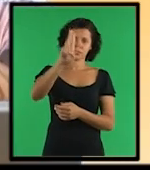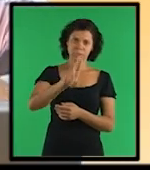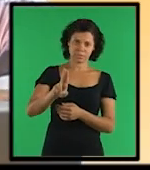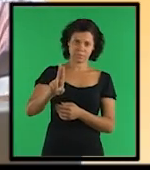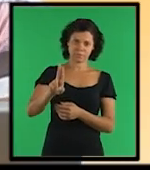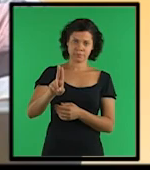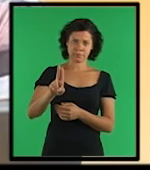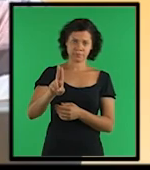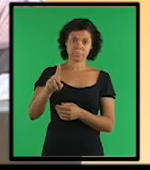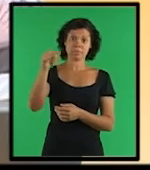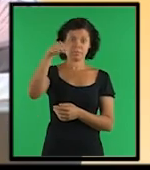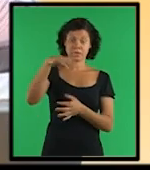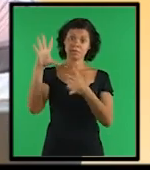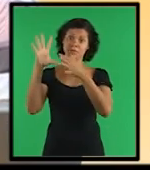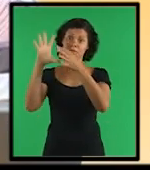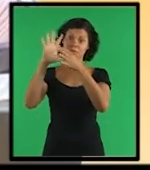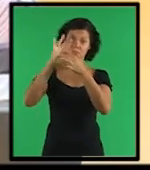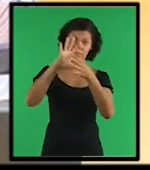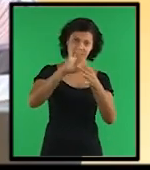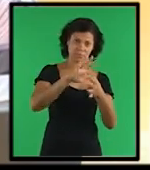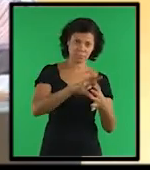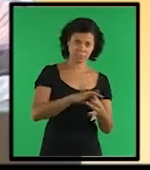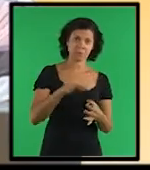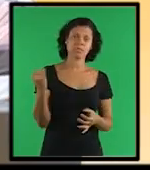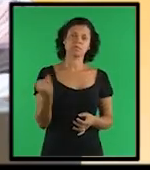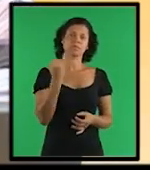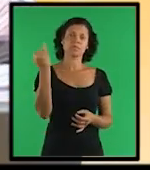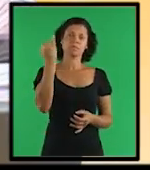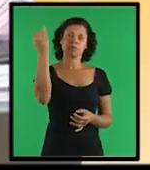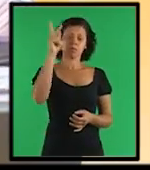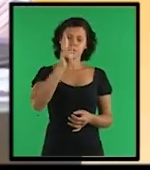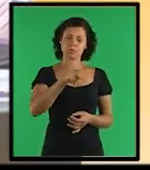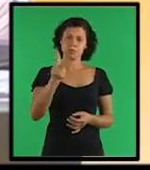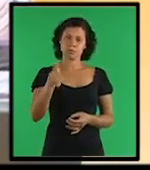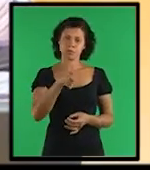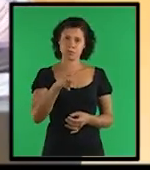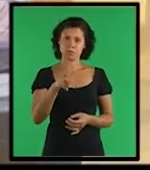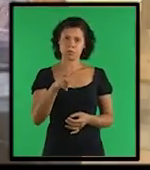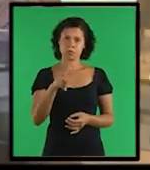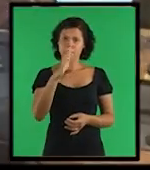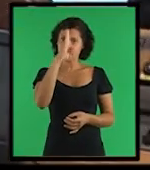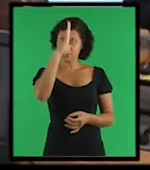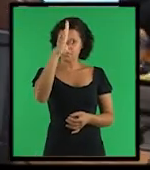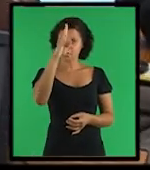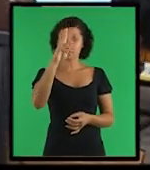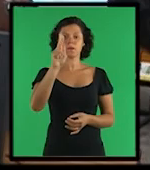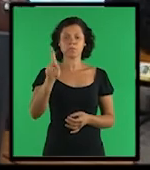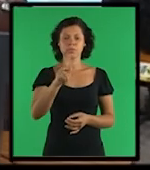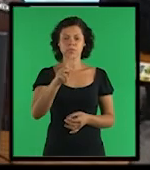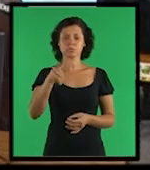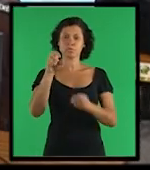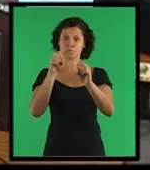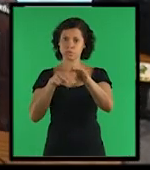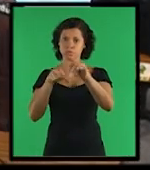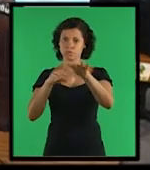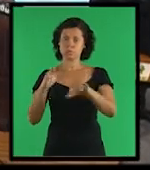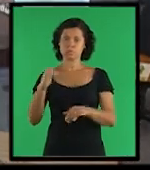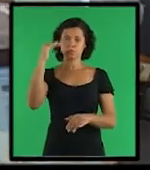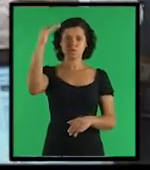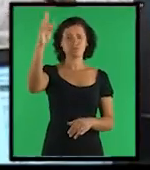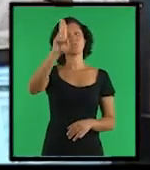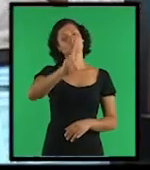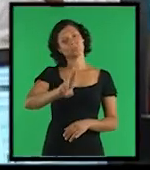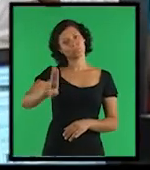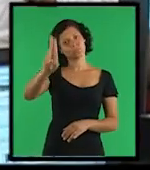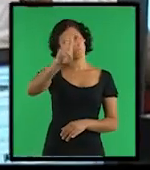Nesse contexto, é imprescindível que os docentes, aqui em especial do ensino superior, passem a conhecer e utilizar esses